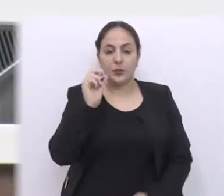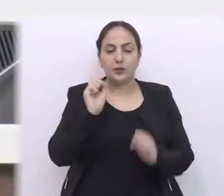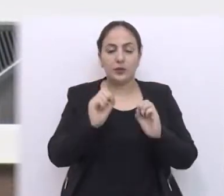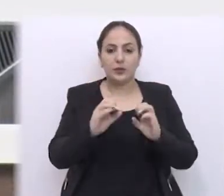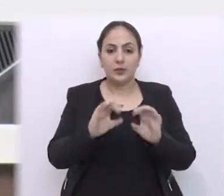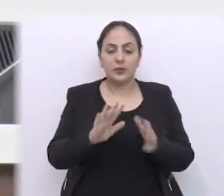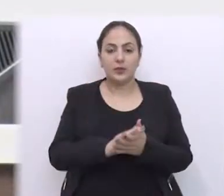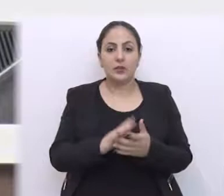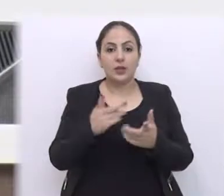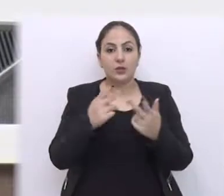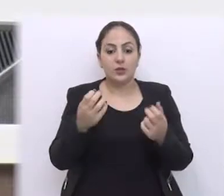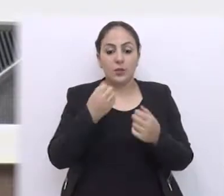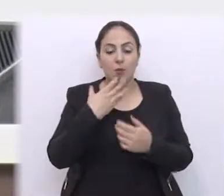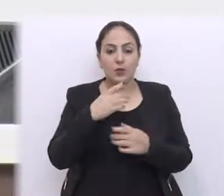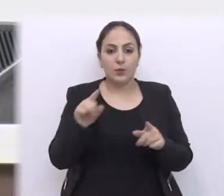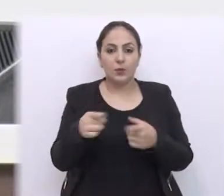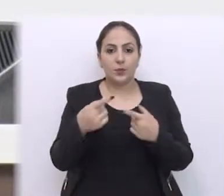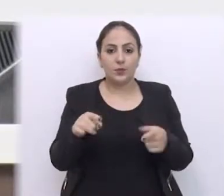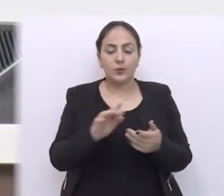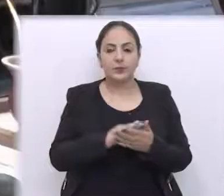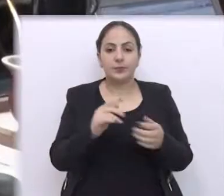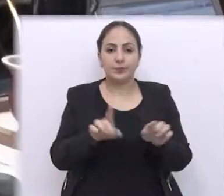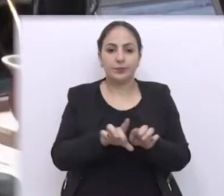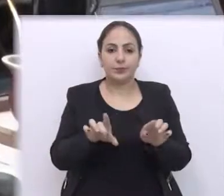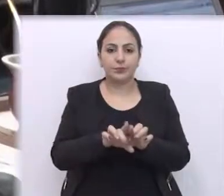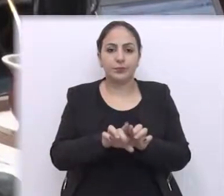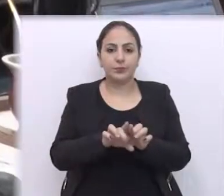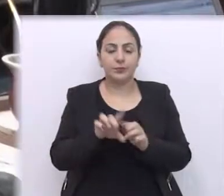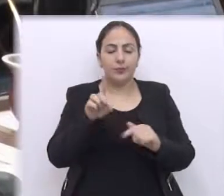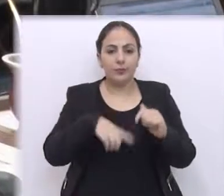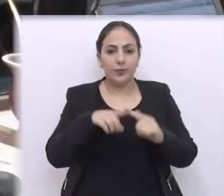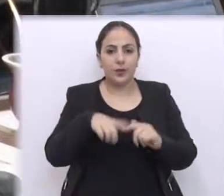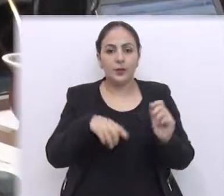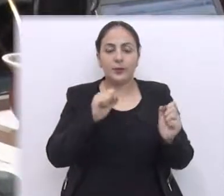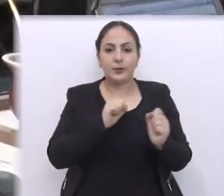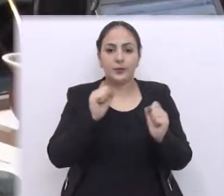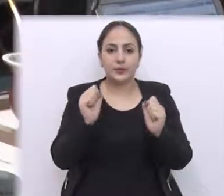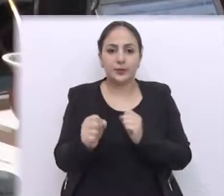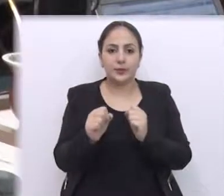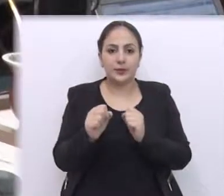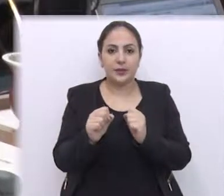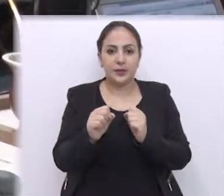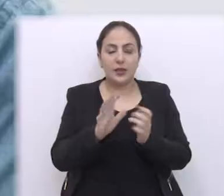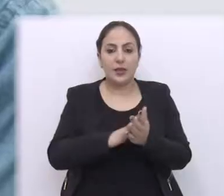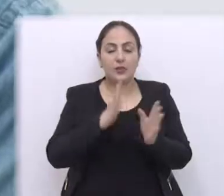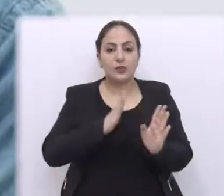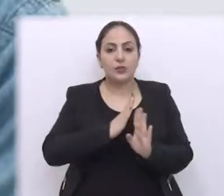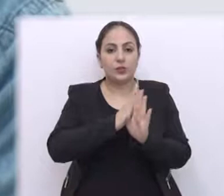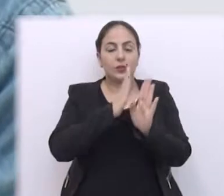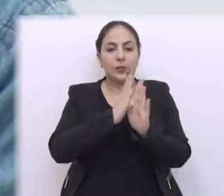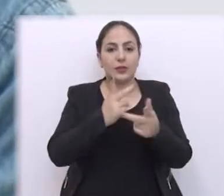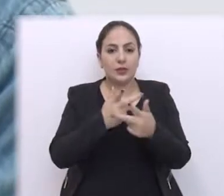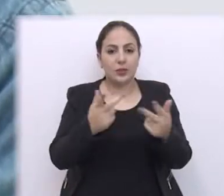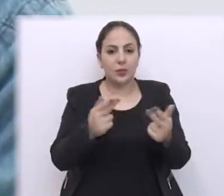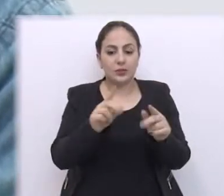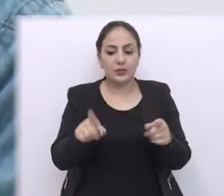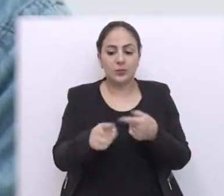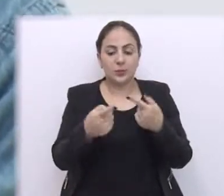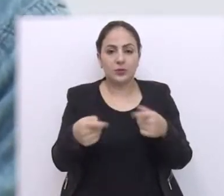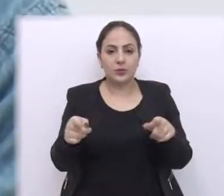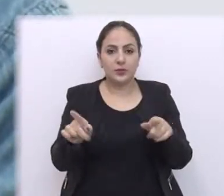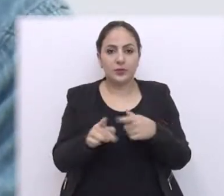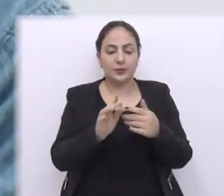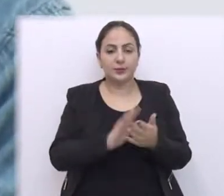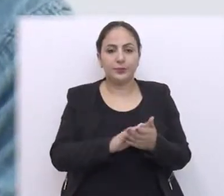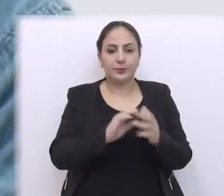ensino dos benefícios da música. Além disso, a ferramenta possibilitará a descoberta de talentos